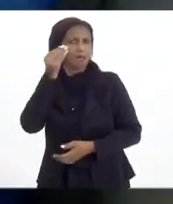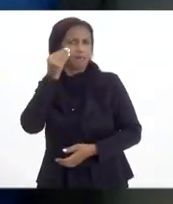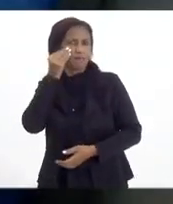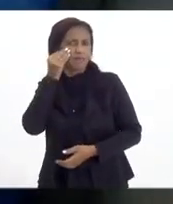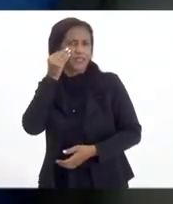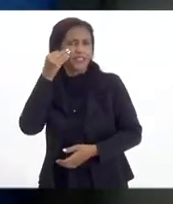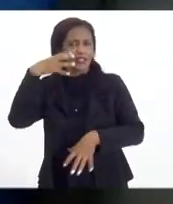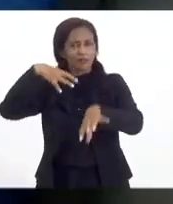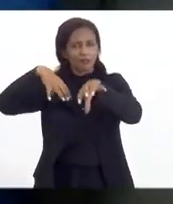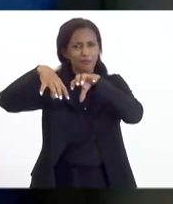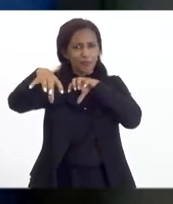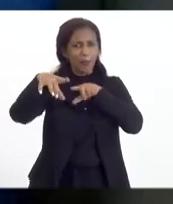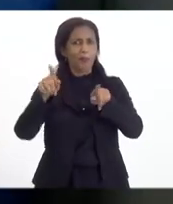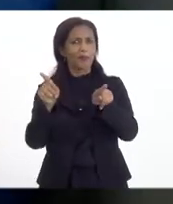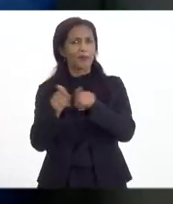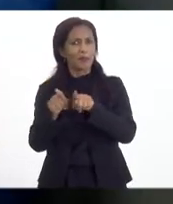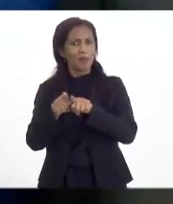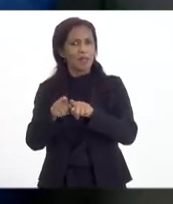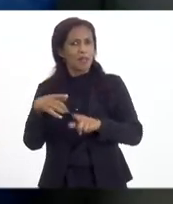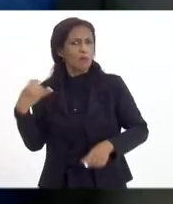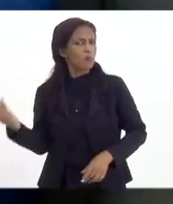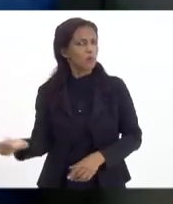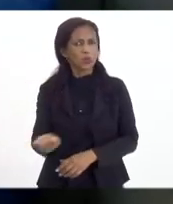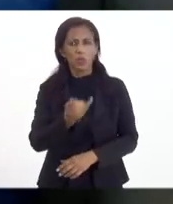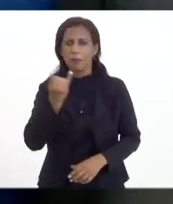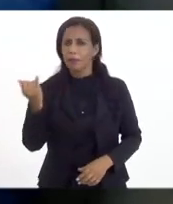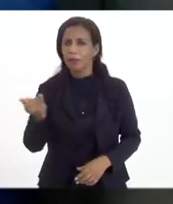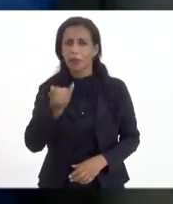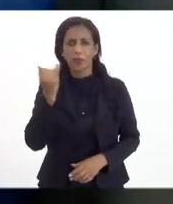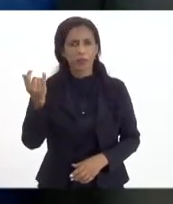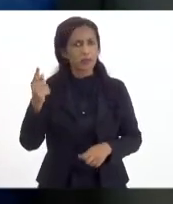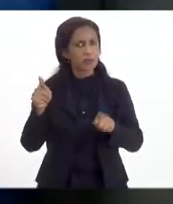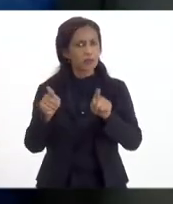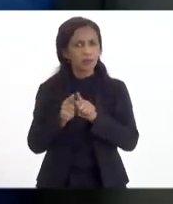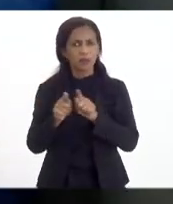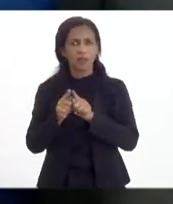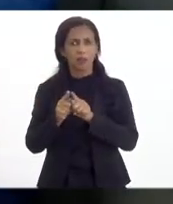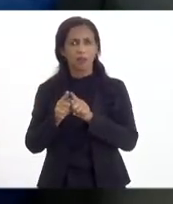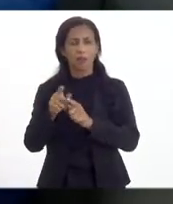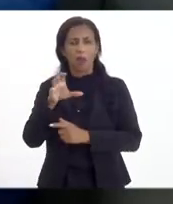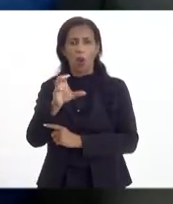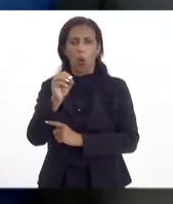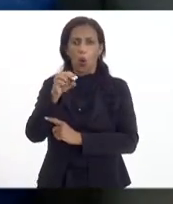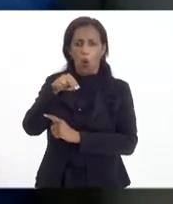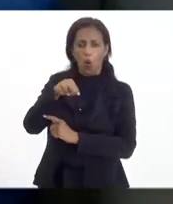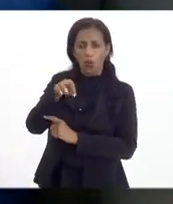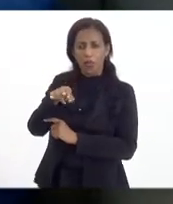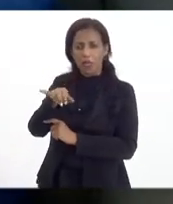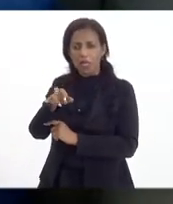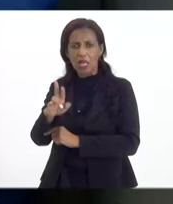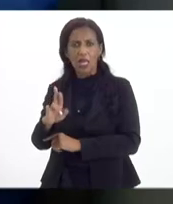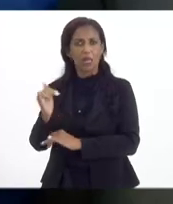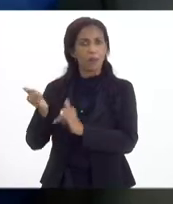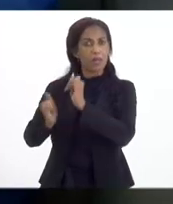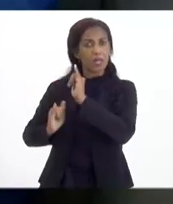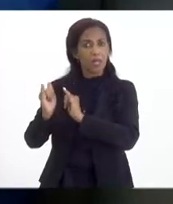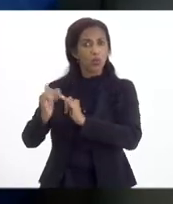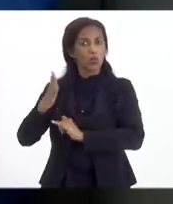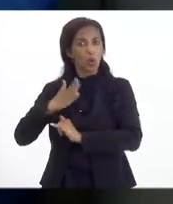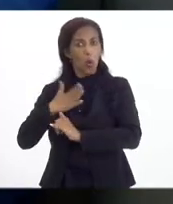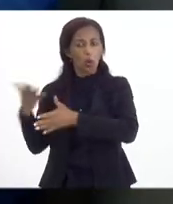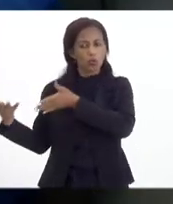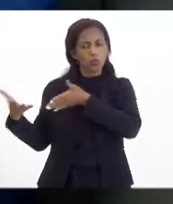usando para a granel, mas é muito importante usar para contêiner, porque a indústria adora se instalar